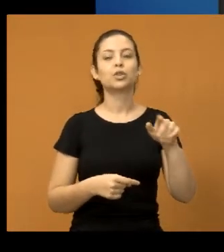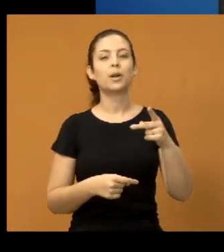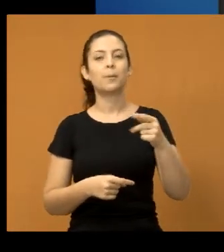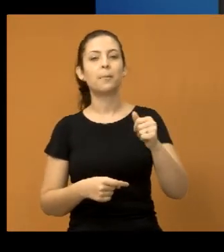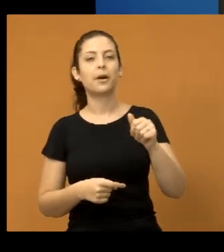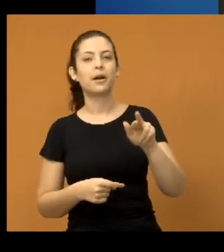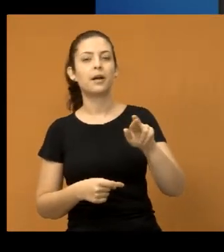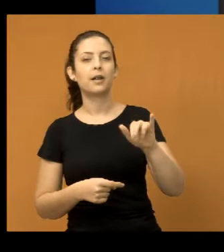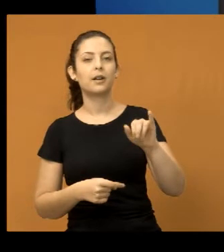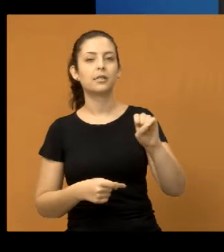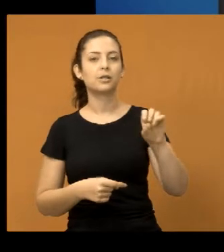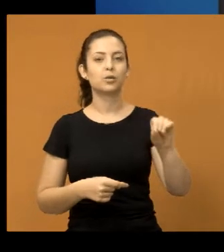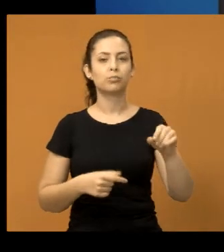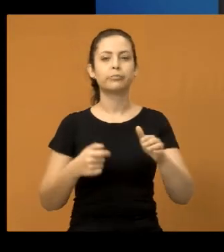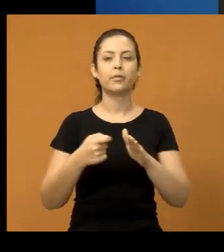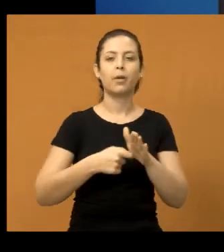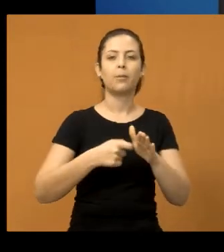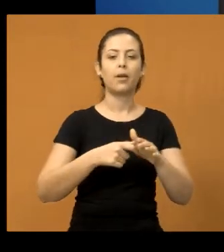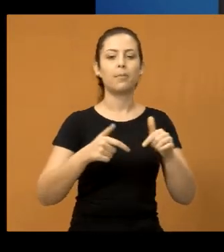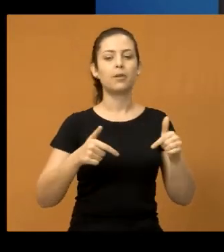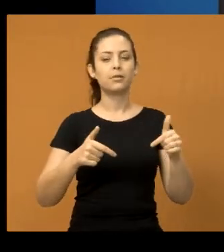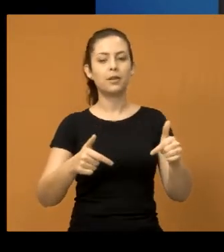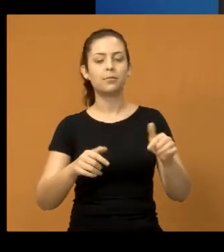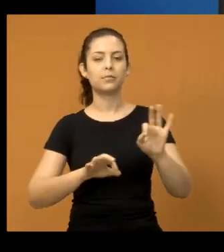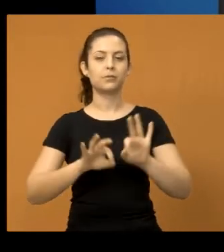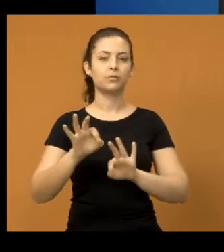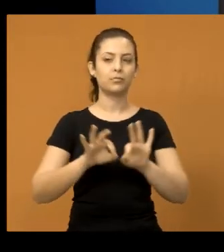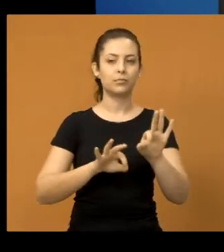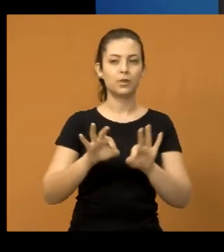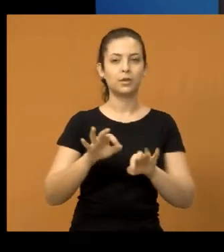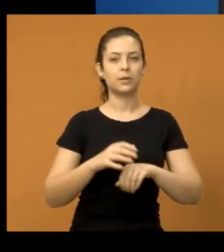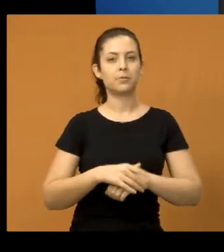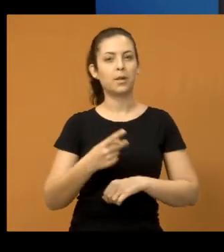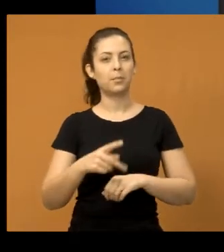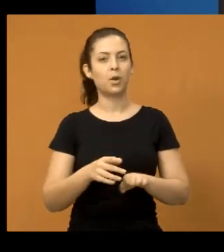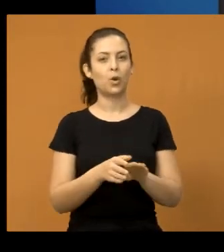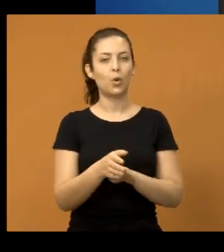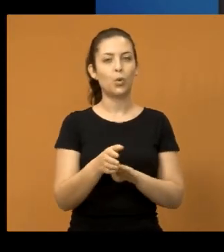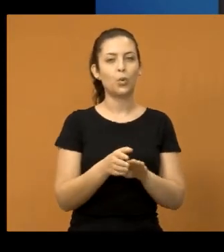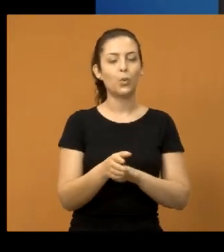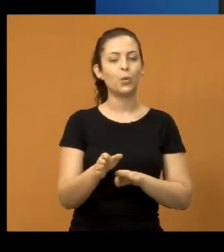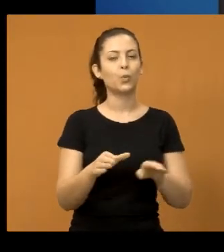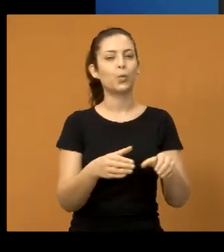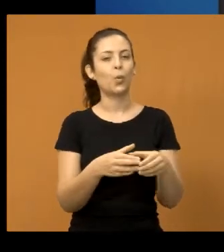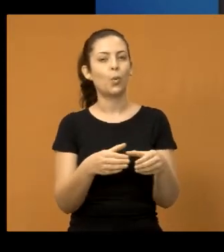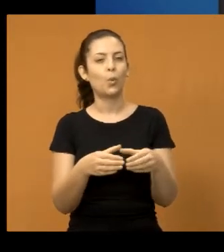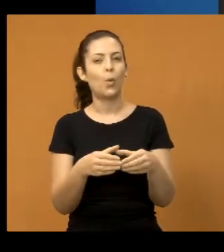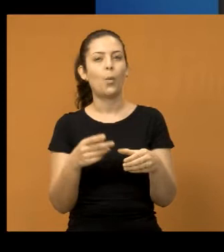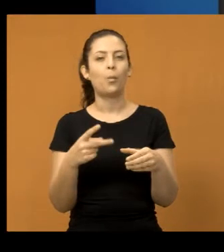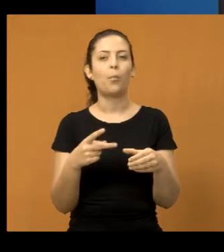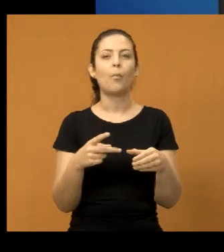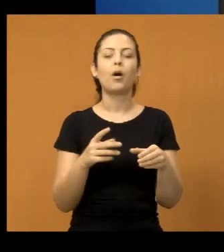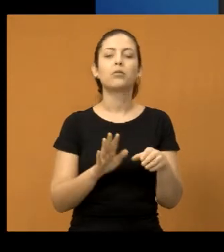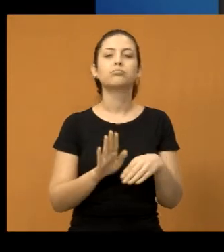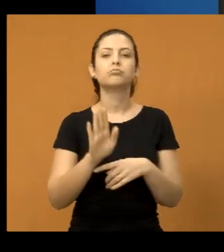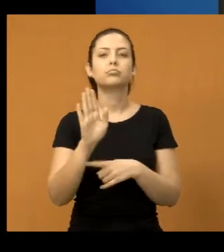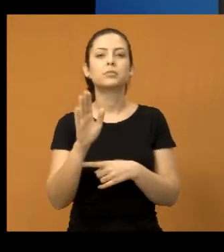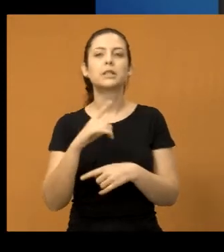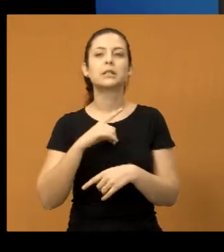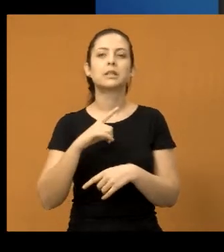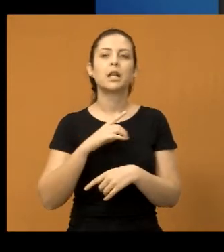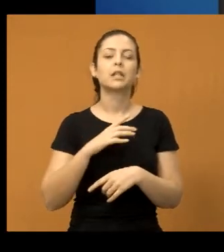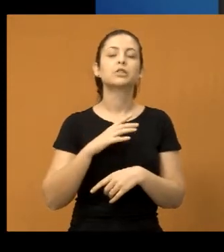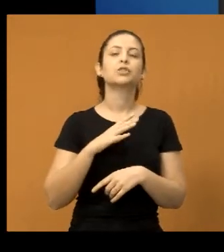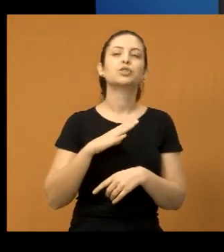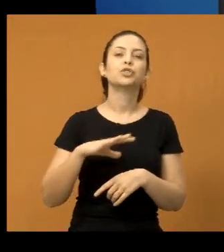guerreira, que sempre esteve aí à frente dos projetos, dos conselhos, e a dona Vani saiu da cidade de